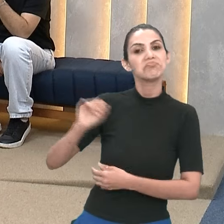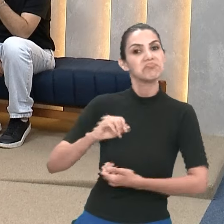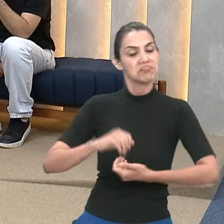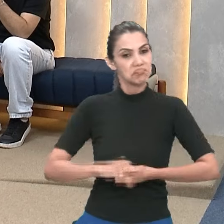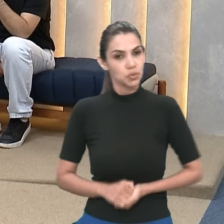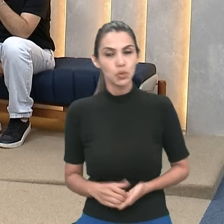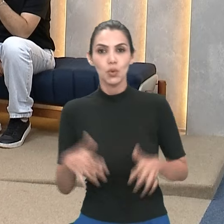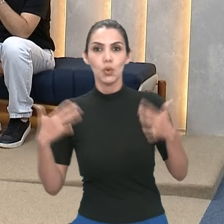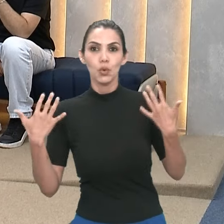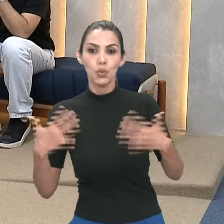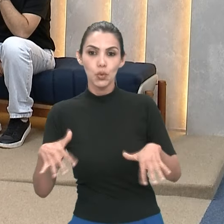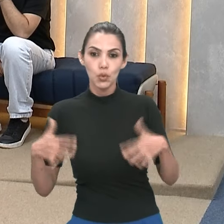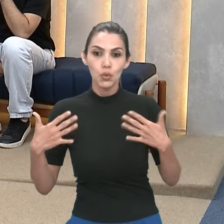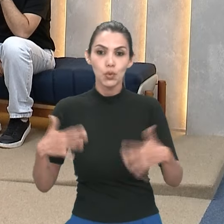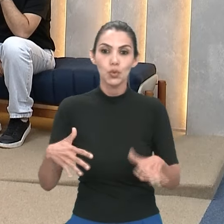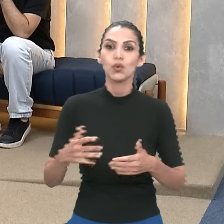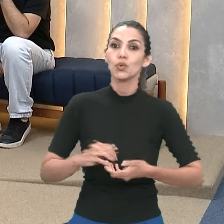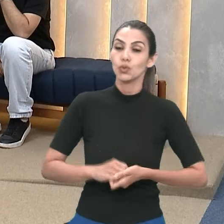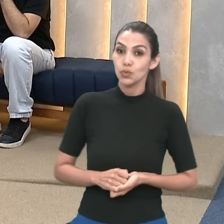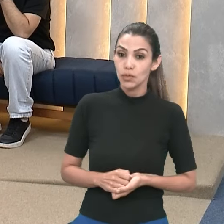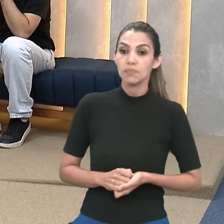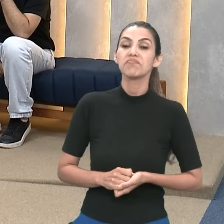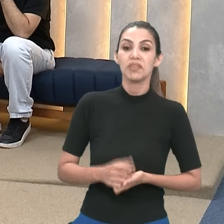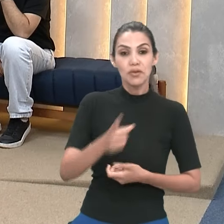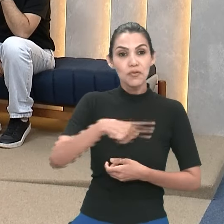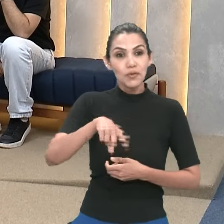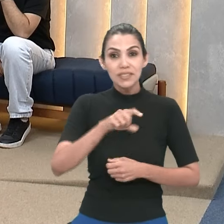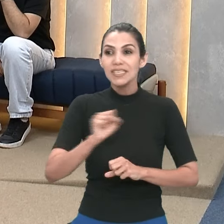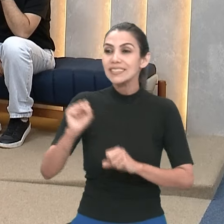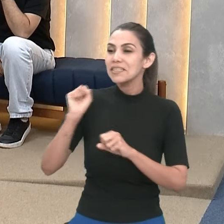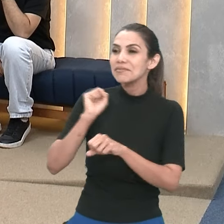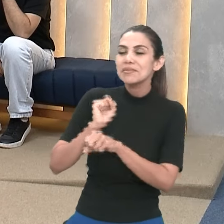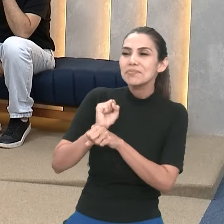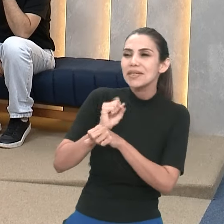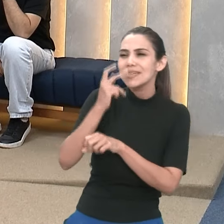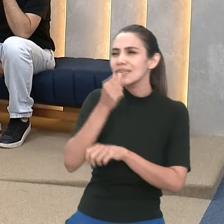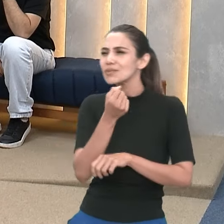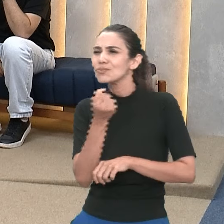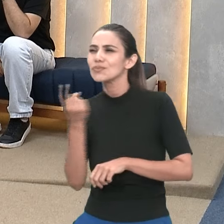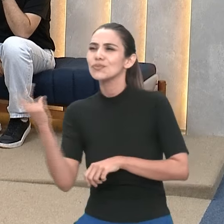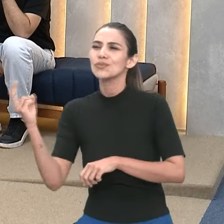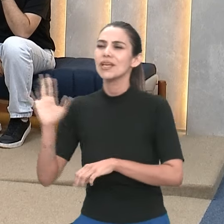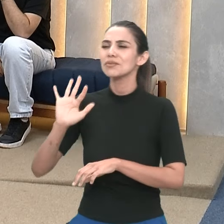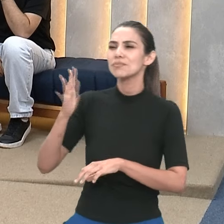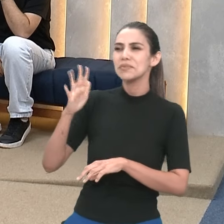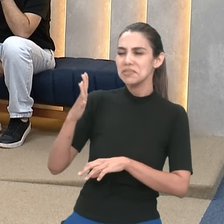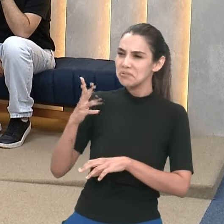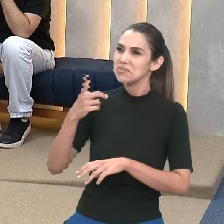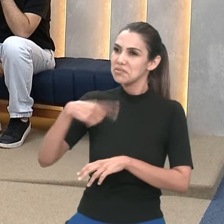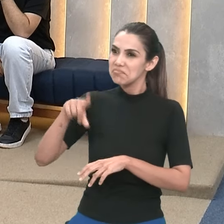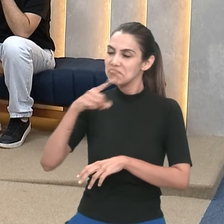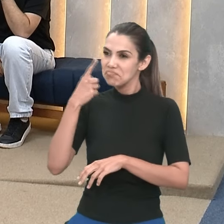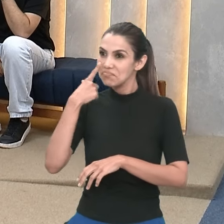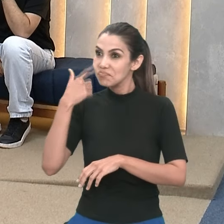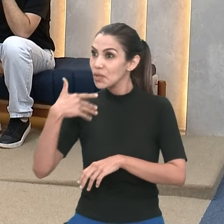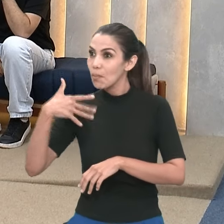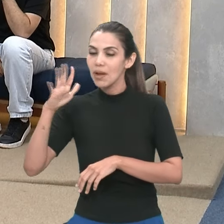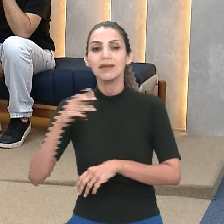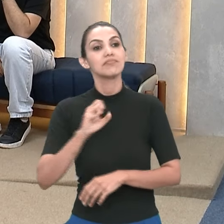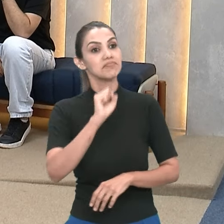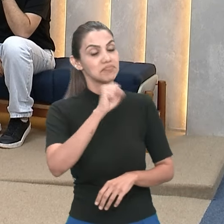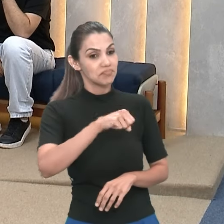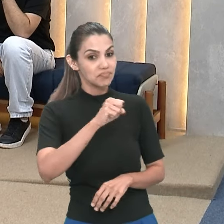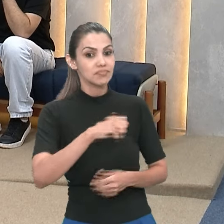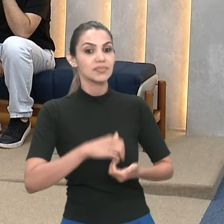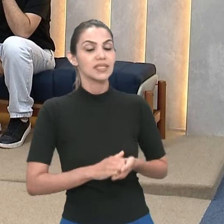a quantidade de pessoas que era esperada no evento, né, Adriana? Demais. Nós começamos, como você disse, na terça-feira.